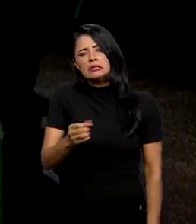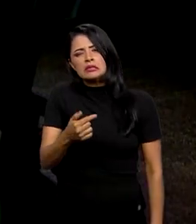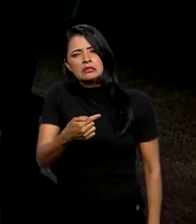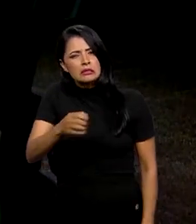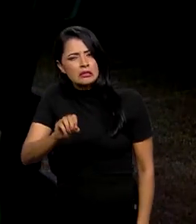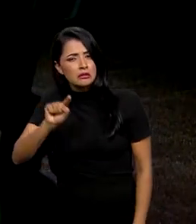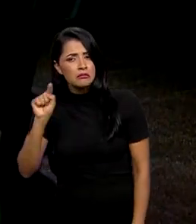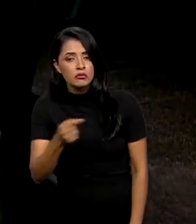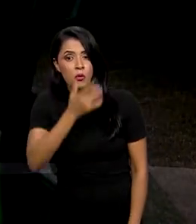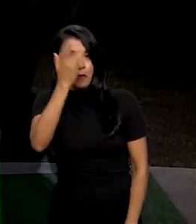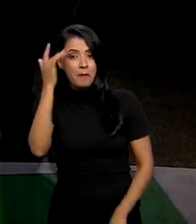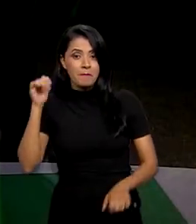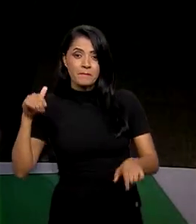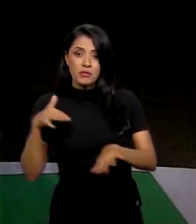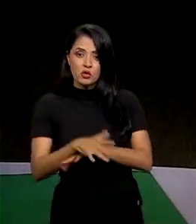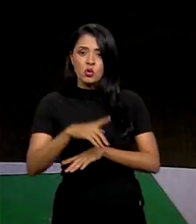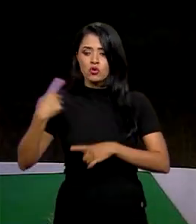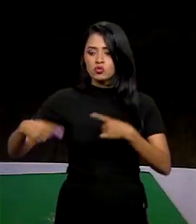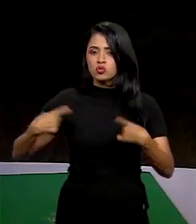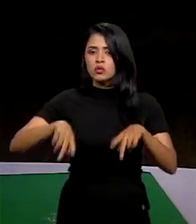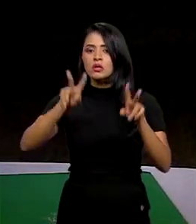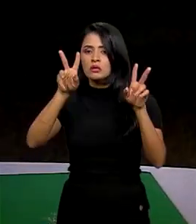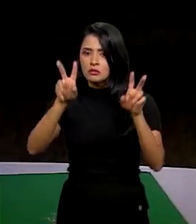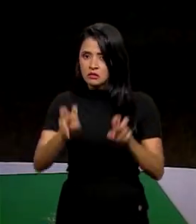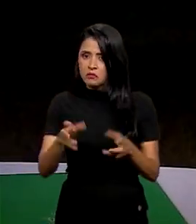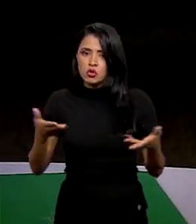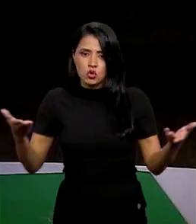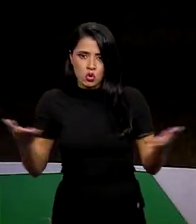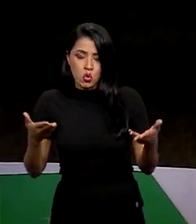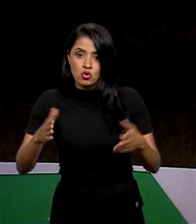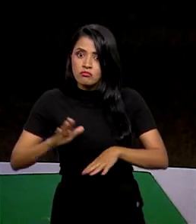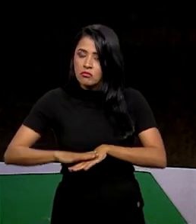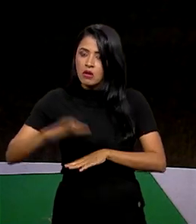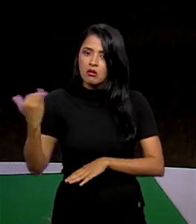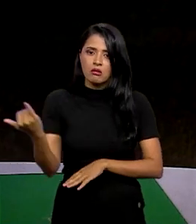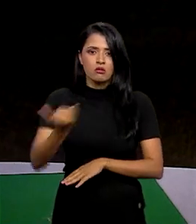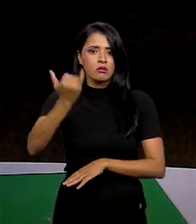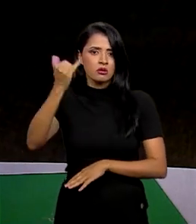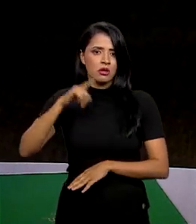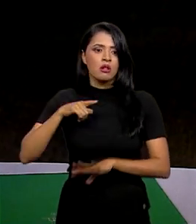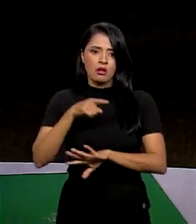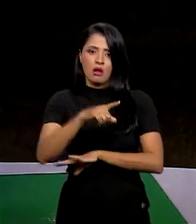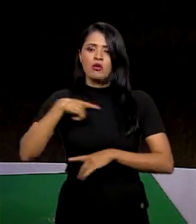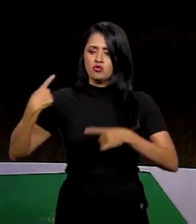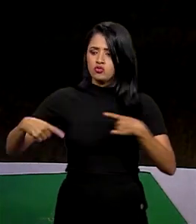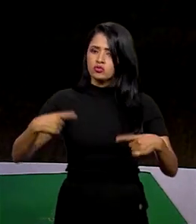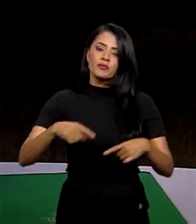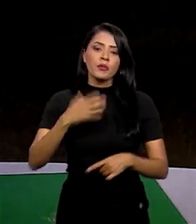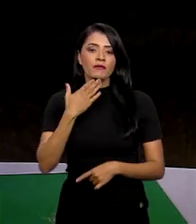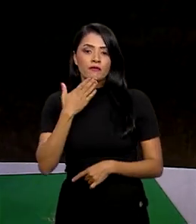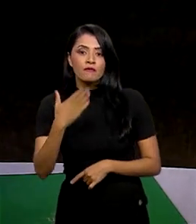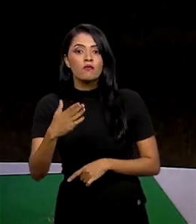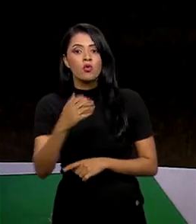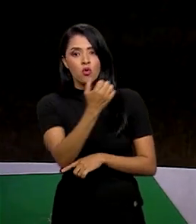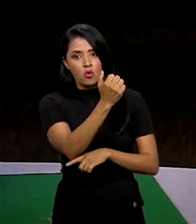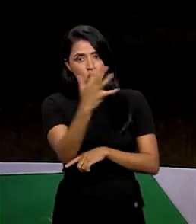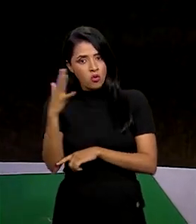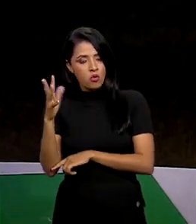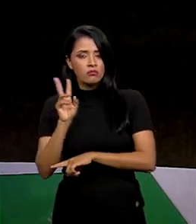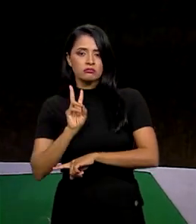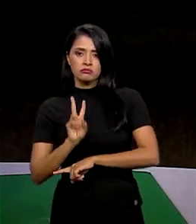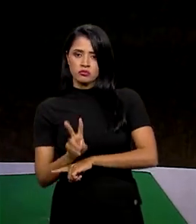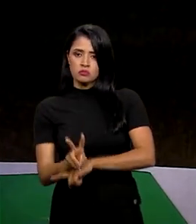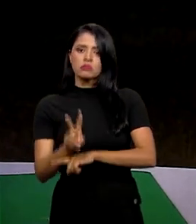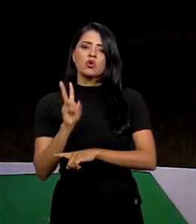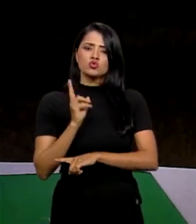mil pessoas e são discutidos os temas que hoje em dia são os mais importantes para o meio ambiente, para a manutenção,